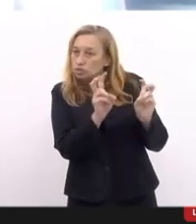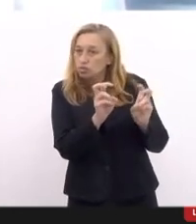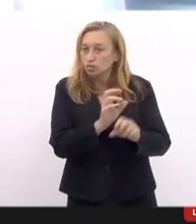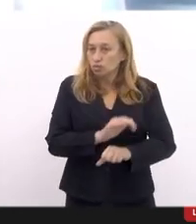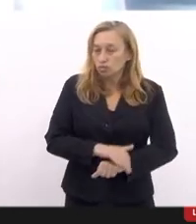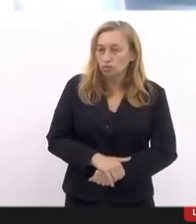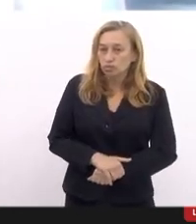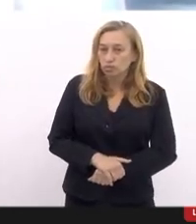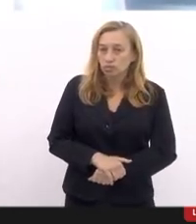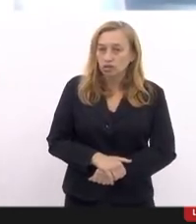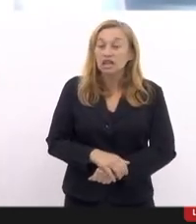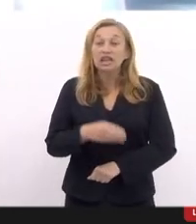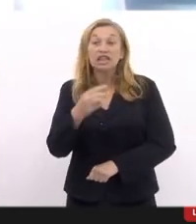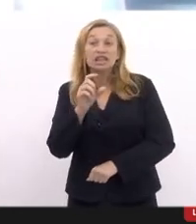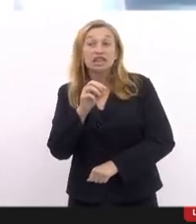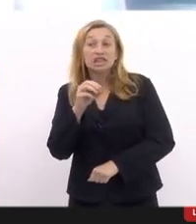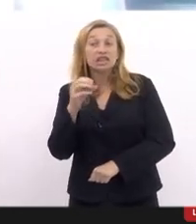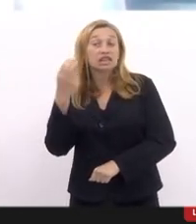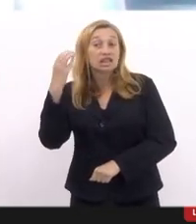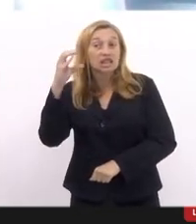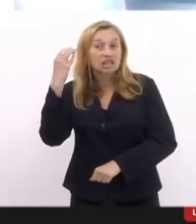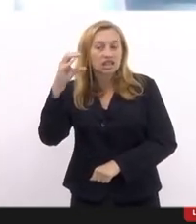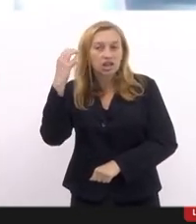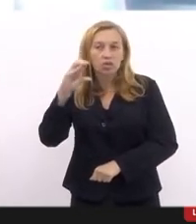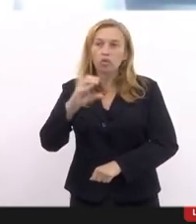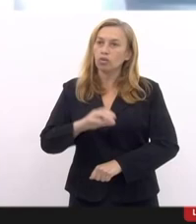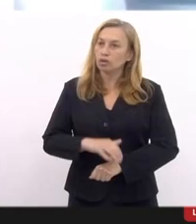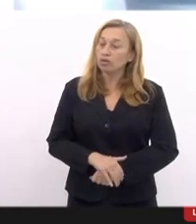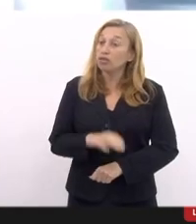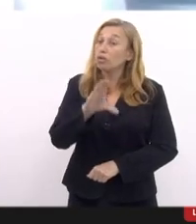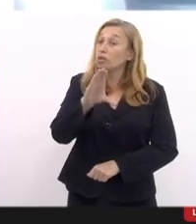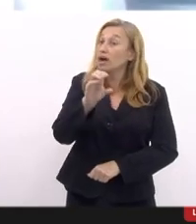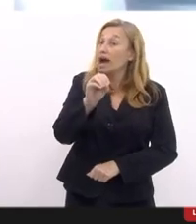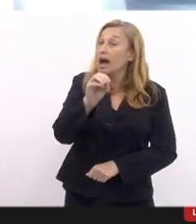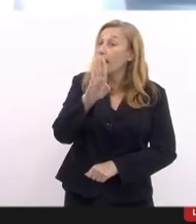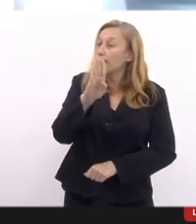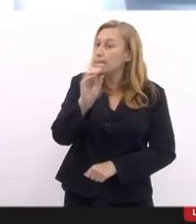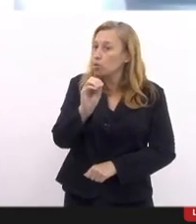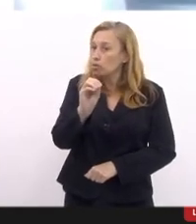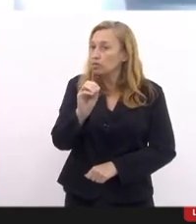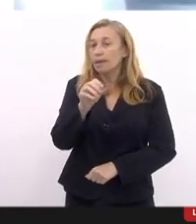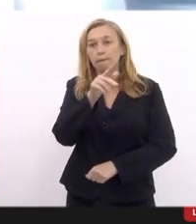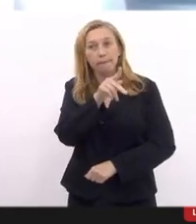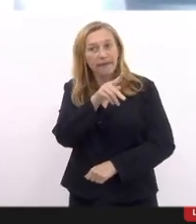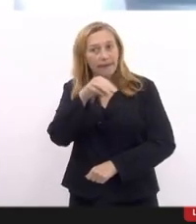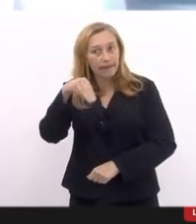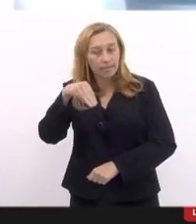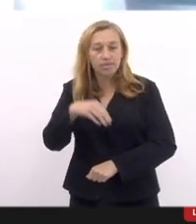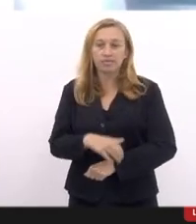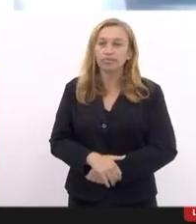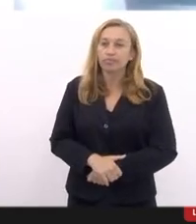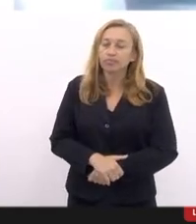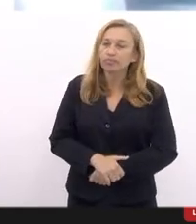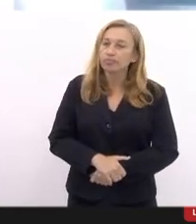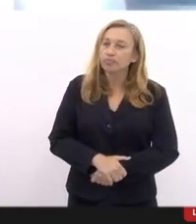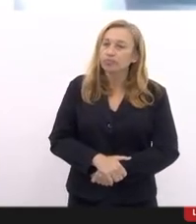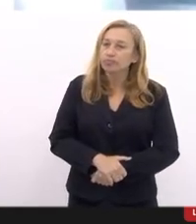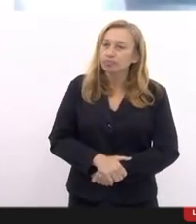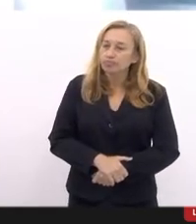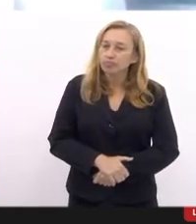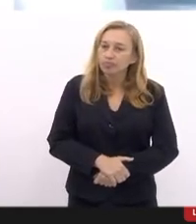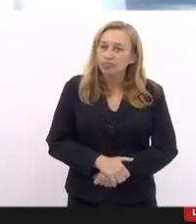de Niterói, foi um cabo da PM, o autor do